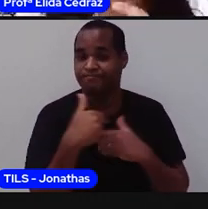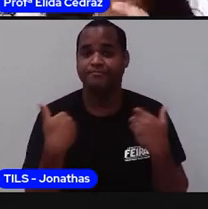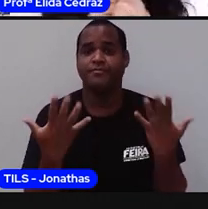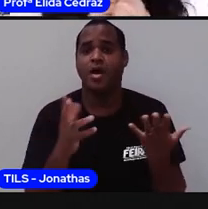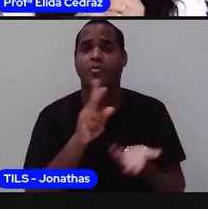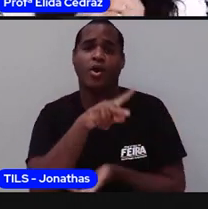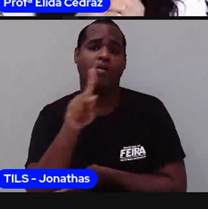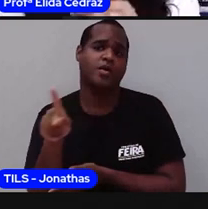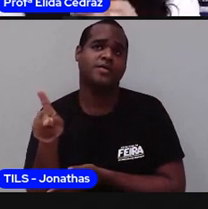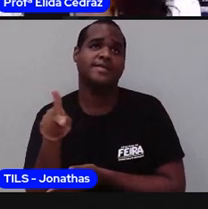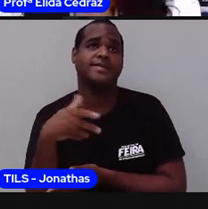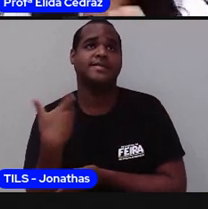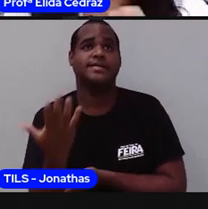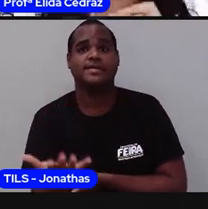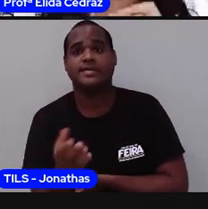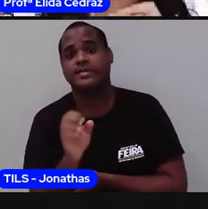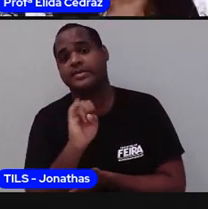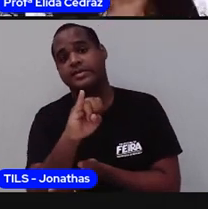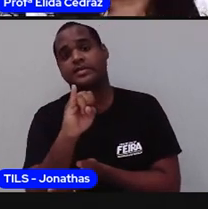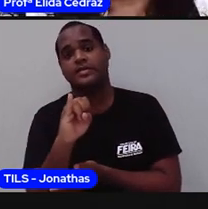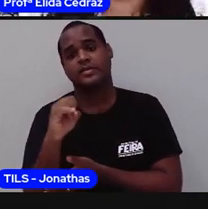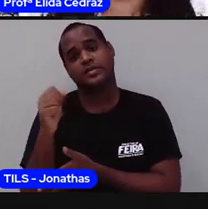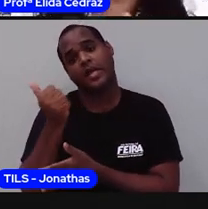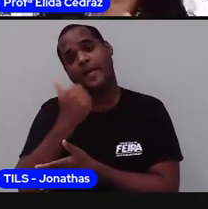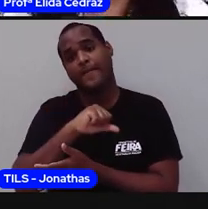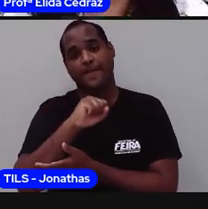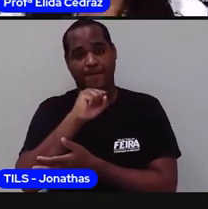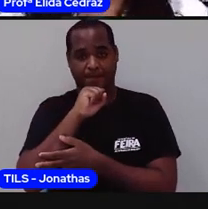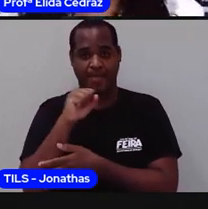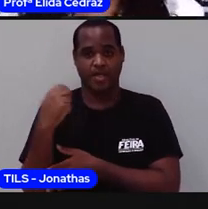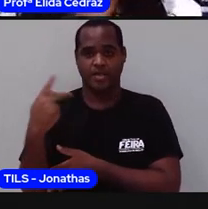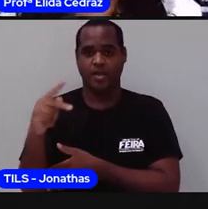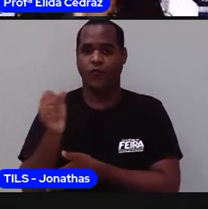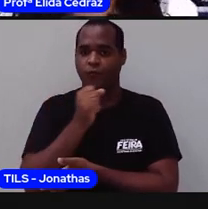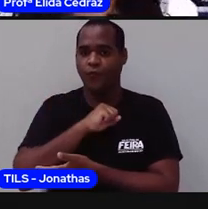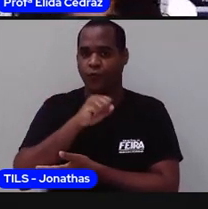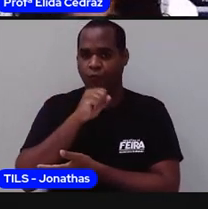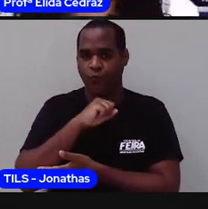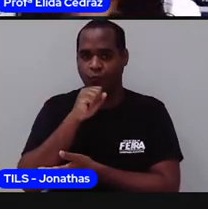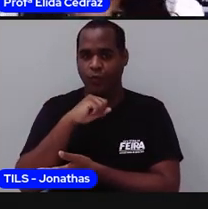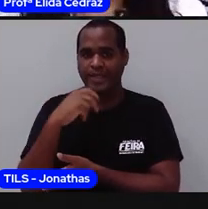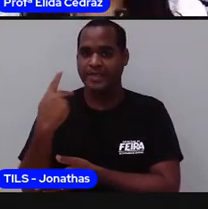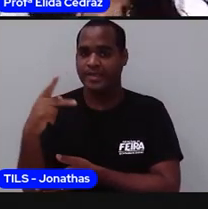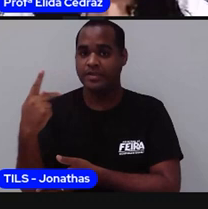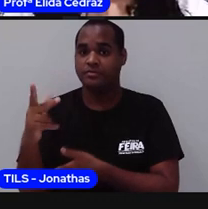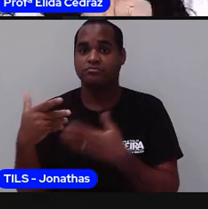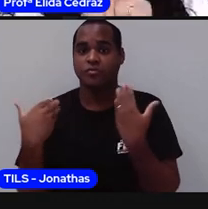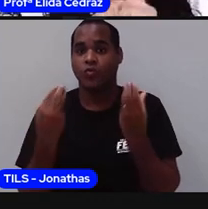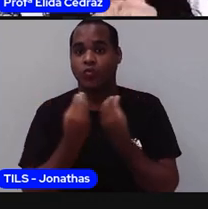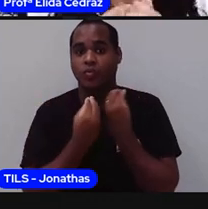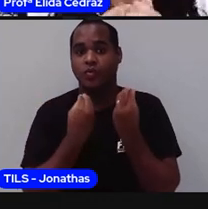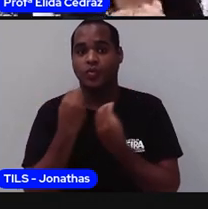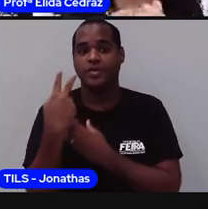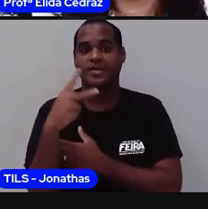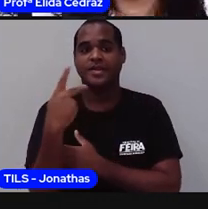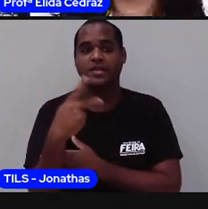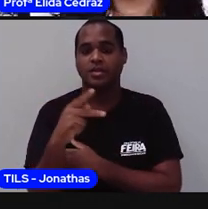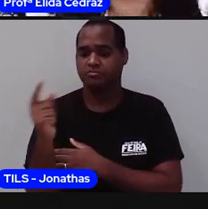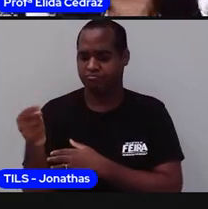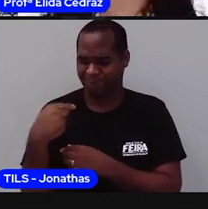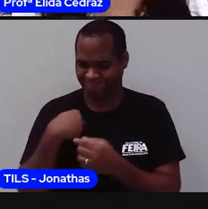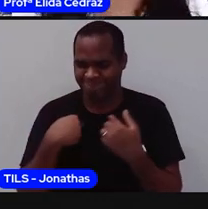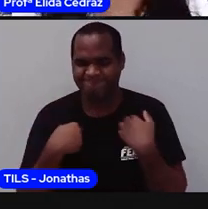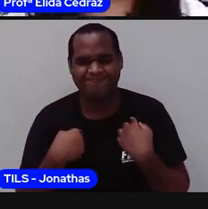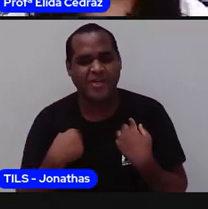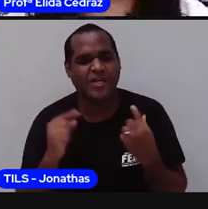E se a mãe tem um vovô e avó, ele é o que, meu?